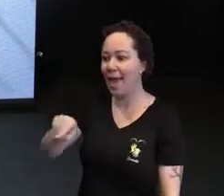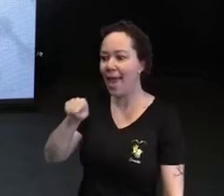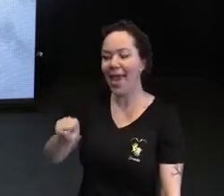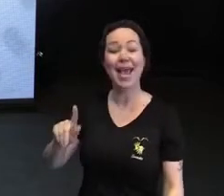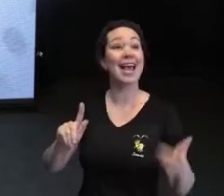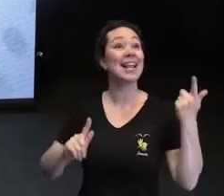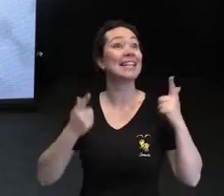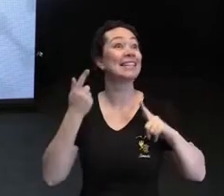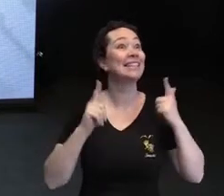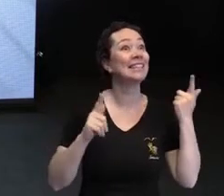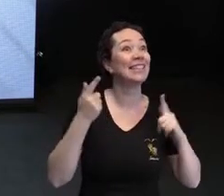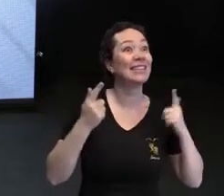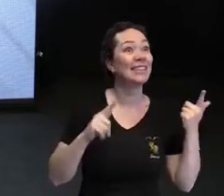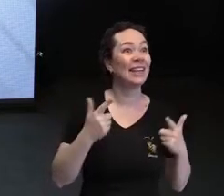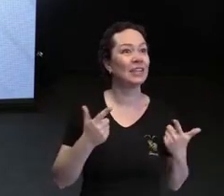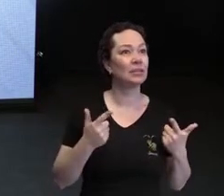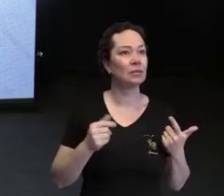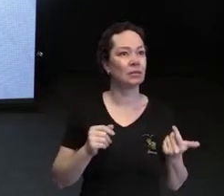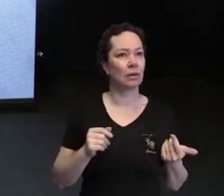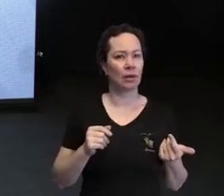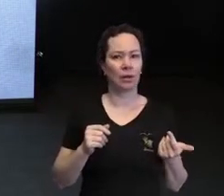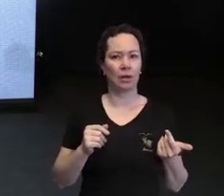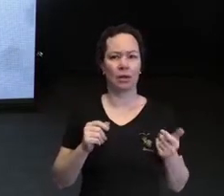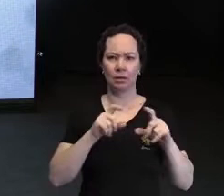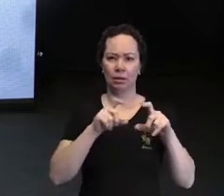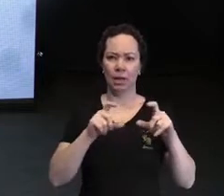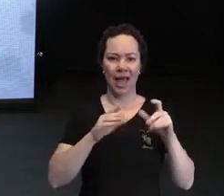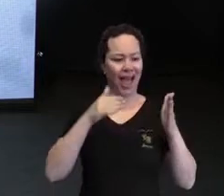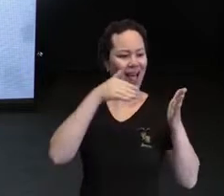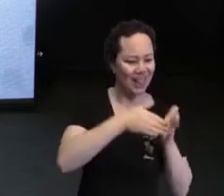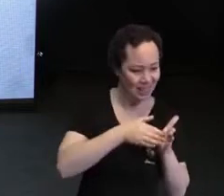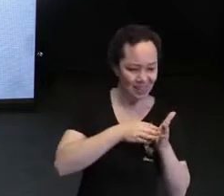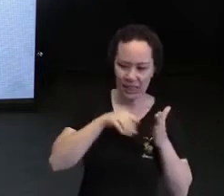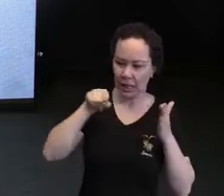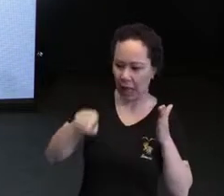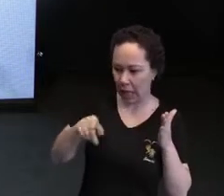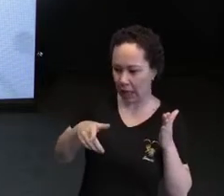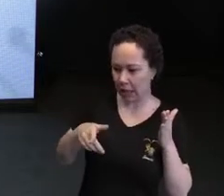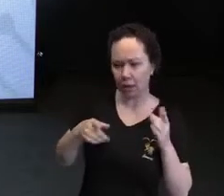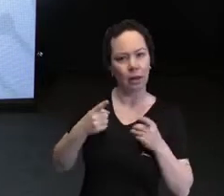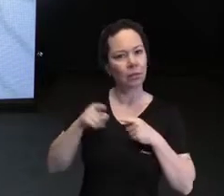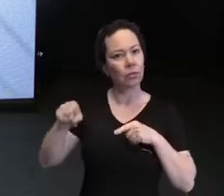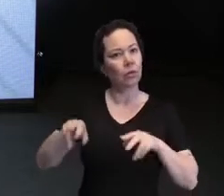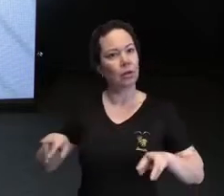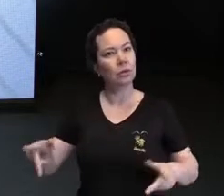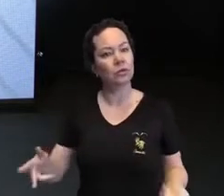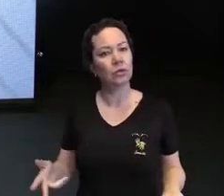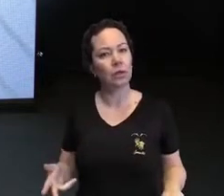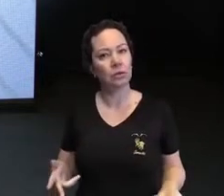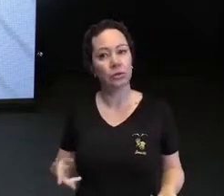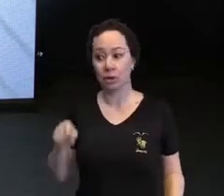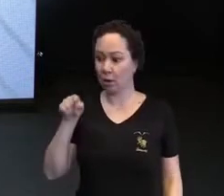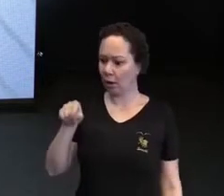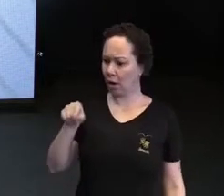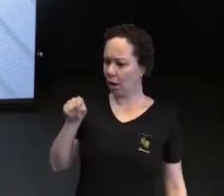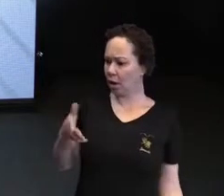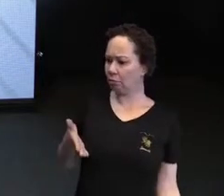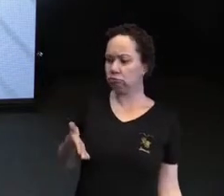divertiu. Até o Rafael? Por que deveria ser diferente? Rafael